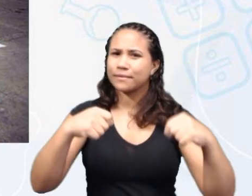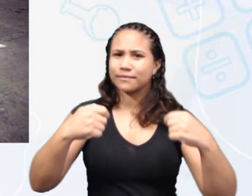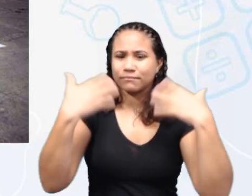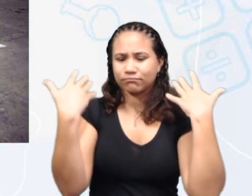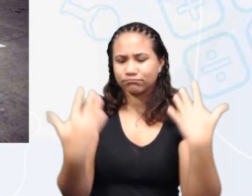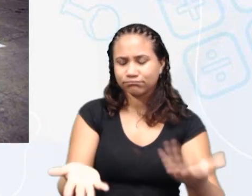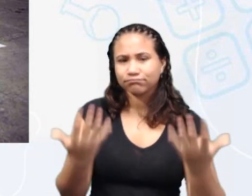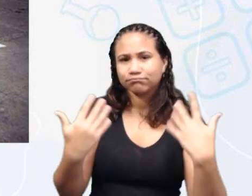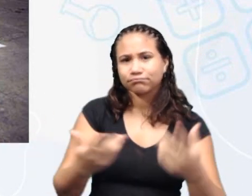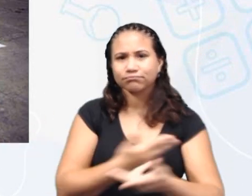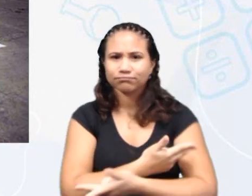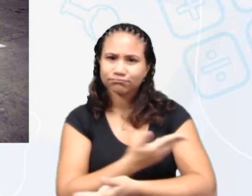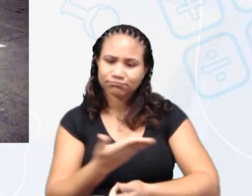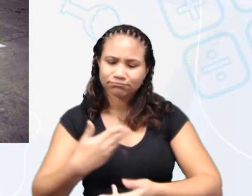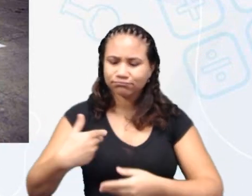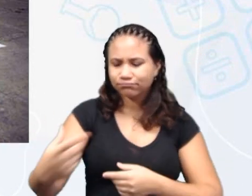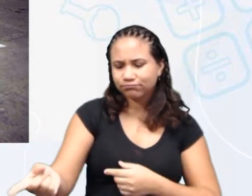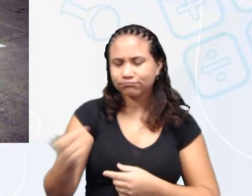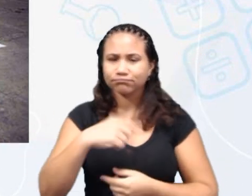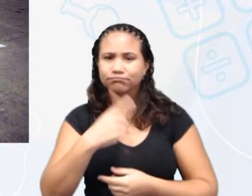os objetos.